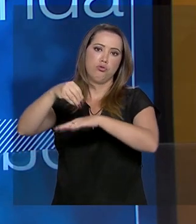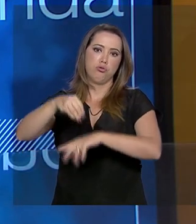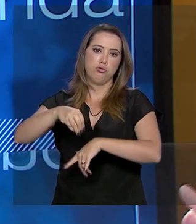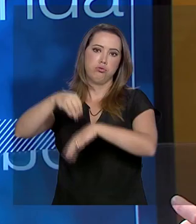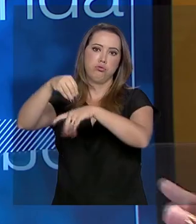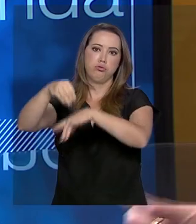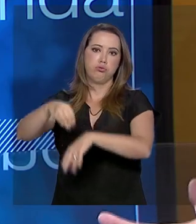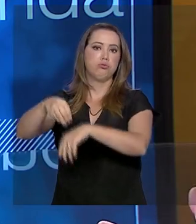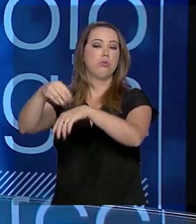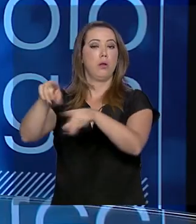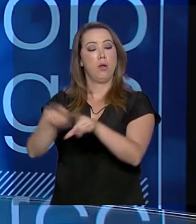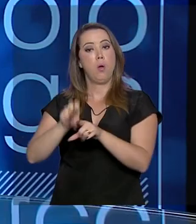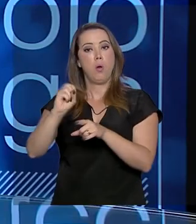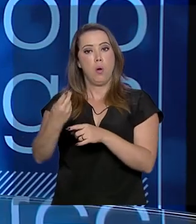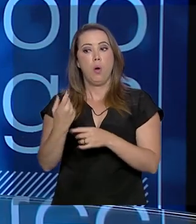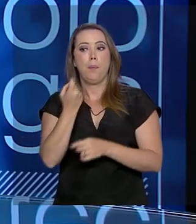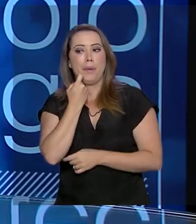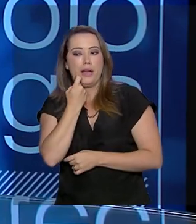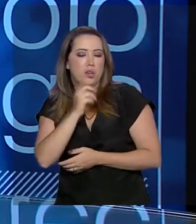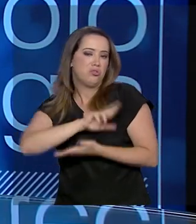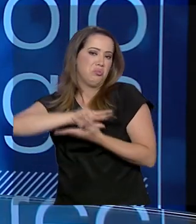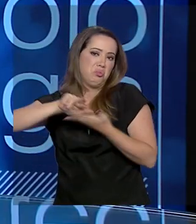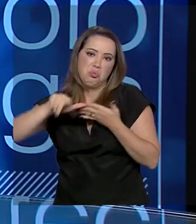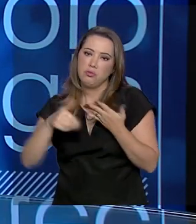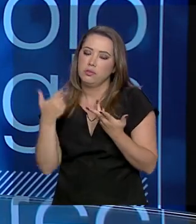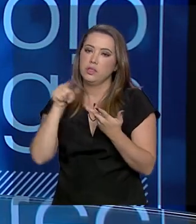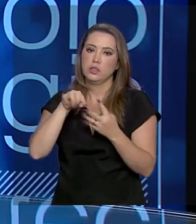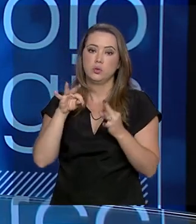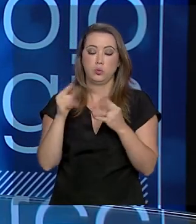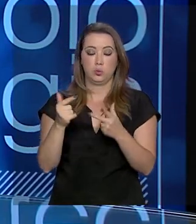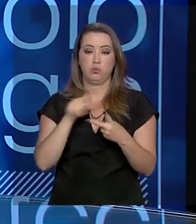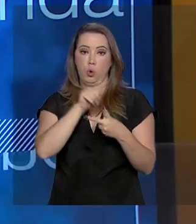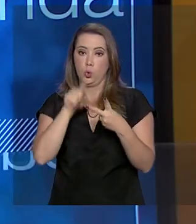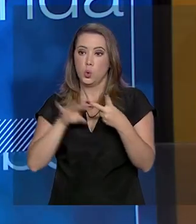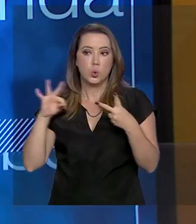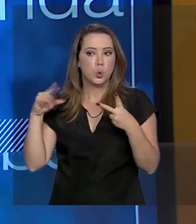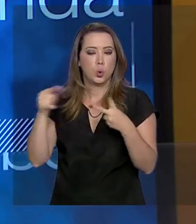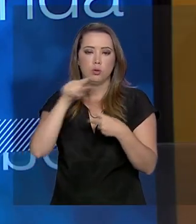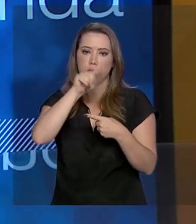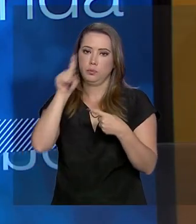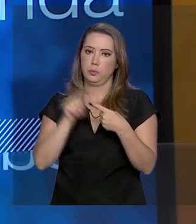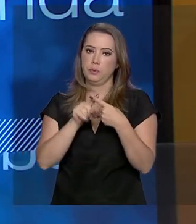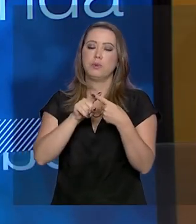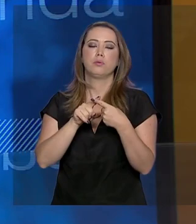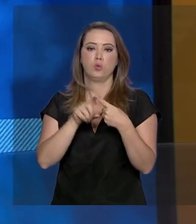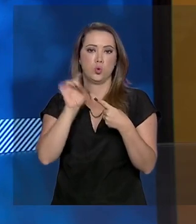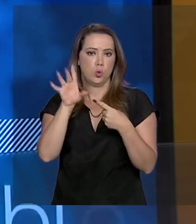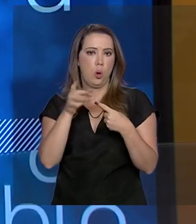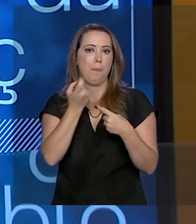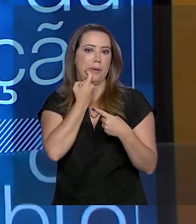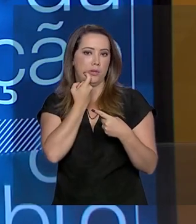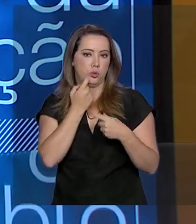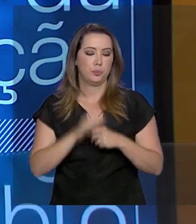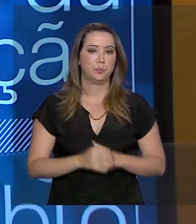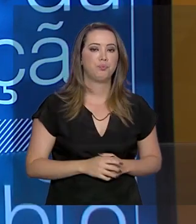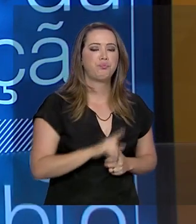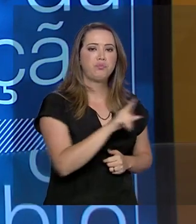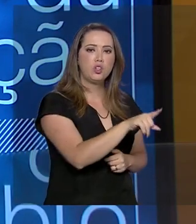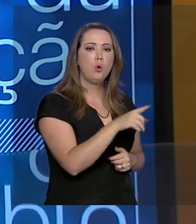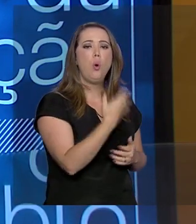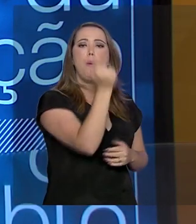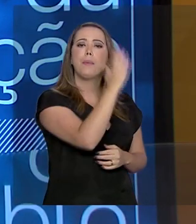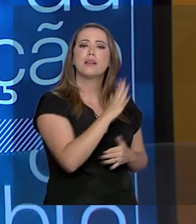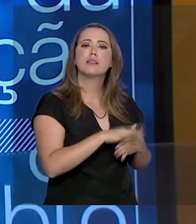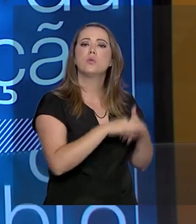peixe e aquicultura, todos os organismos aquáticos. E a gente tem carro-chefe no Brasil. O que o